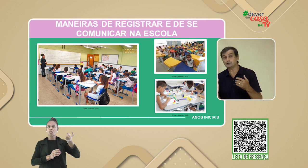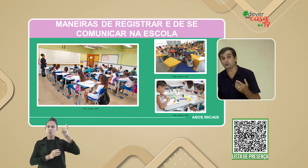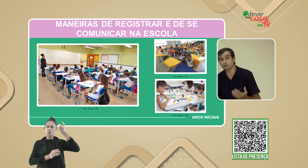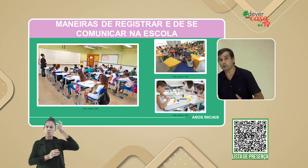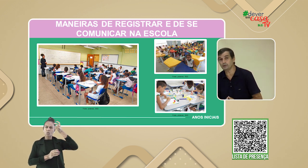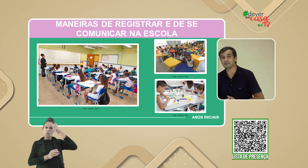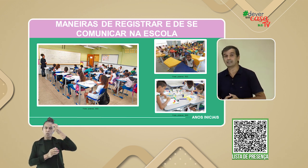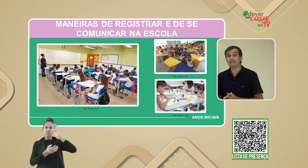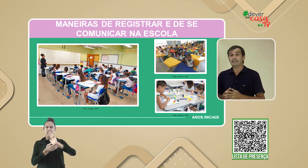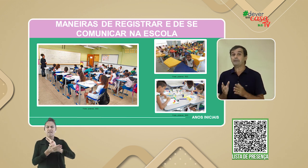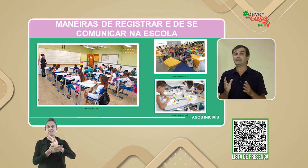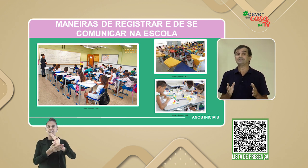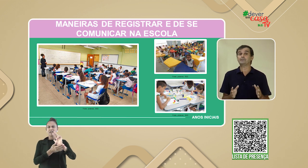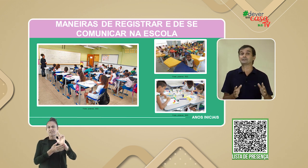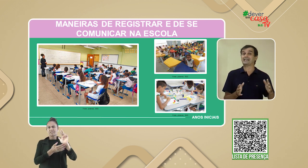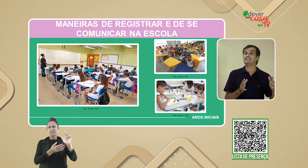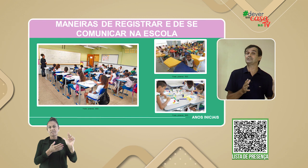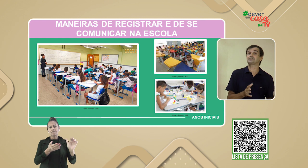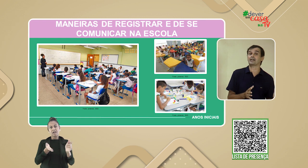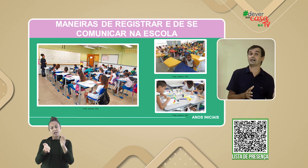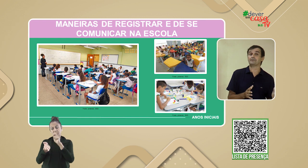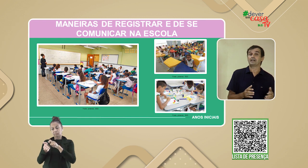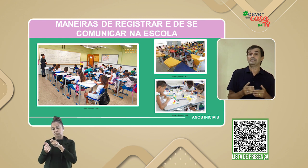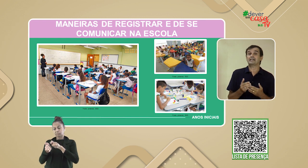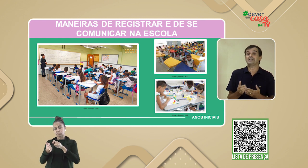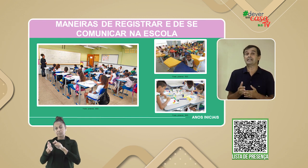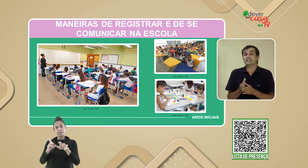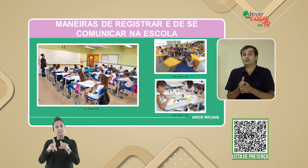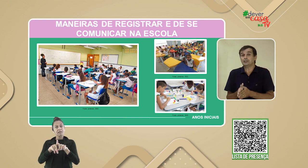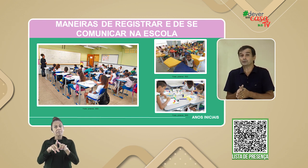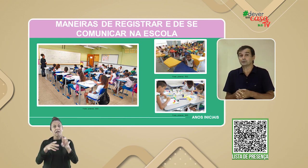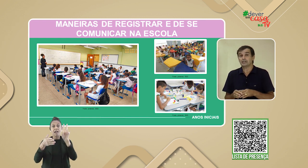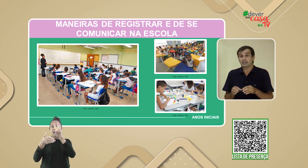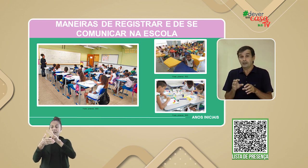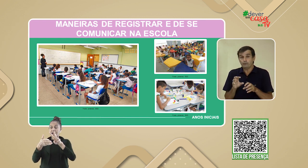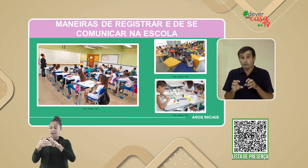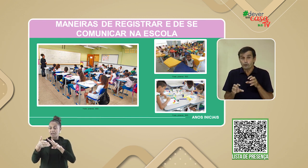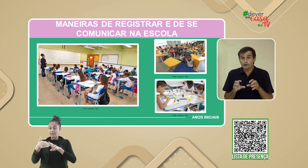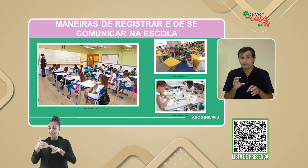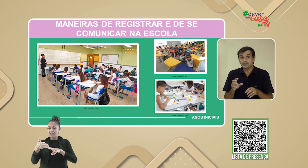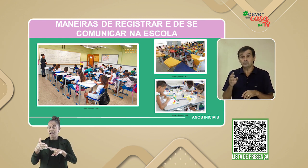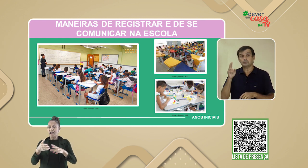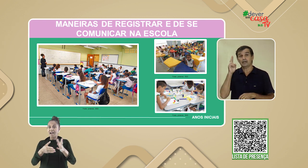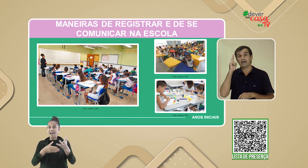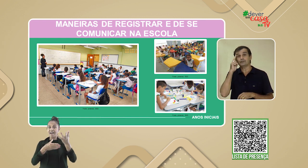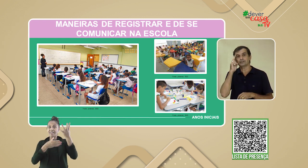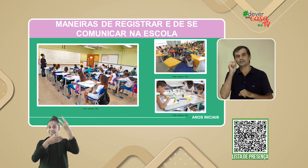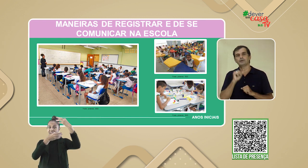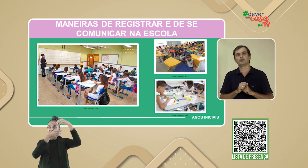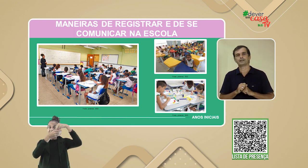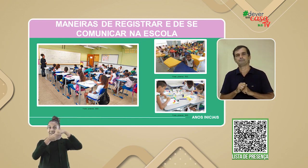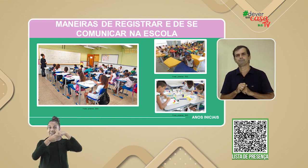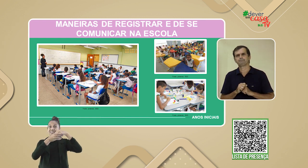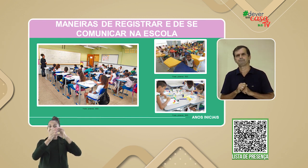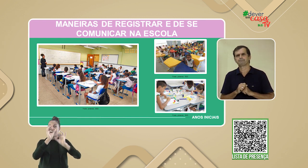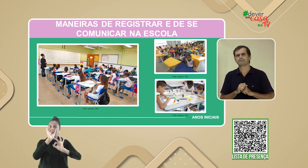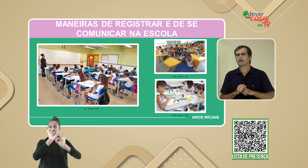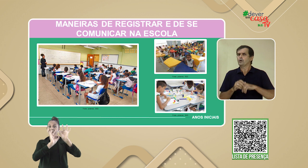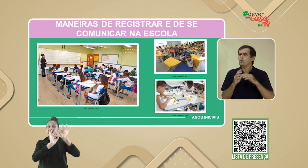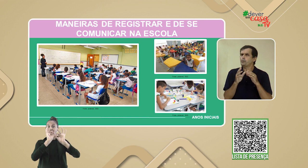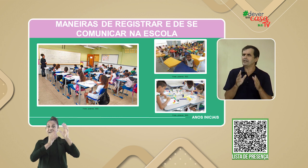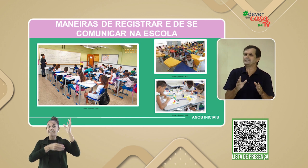de diferentes esculturas e aprendemos a registrar e a ler registros que vão formando a nossa memória.